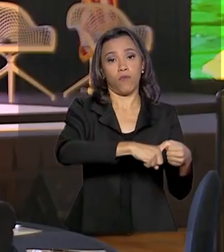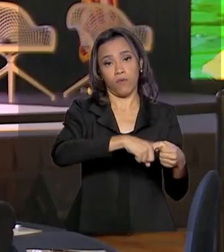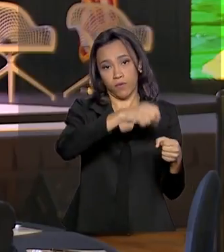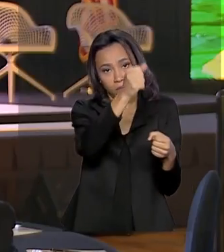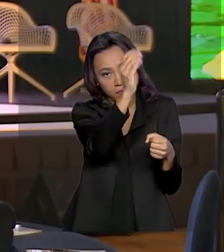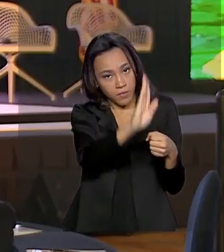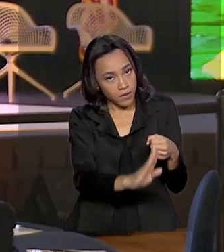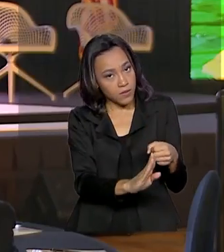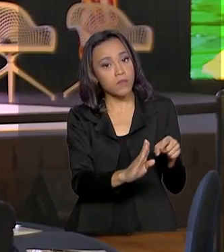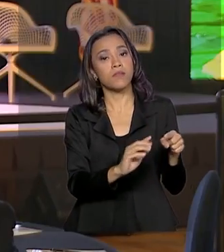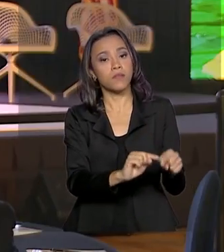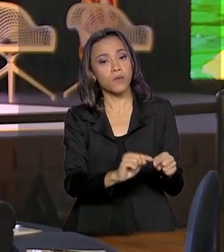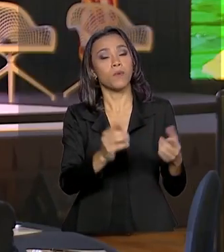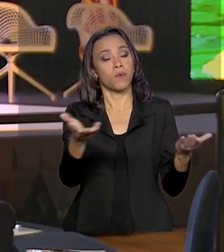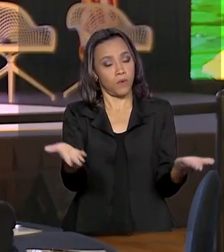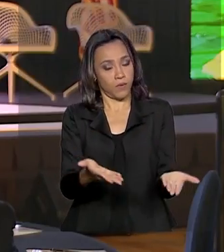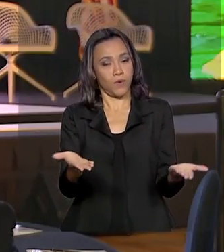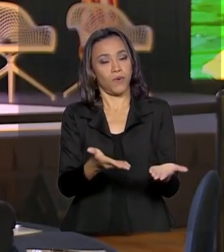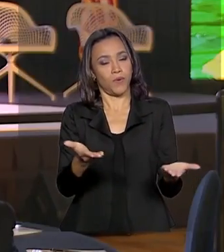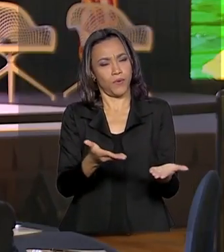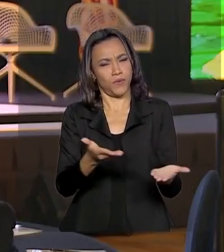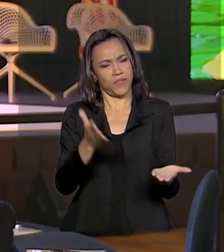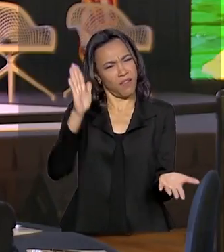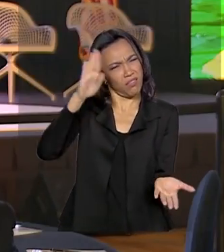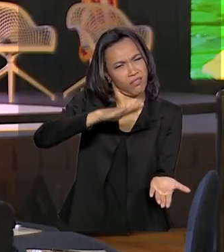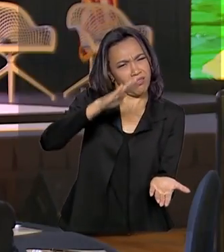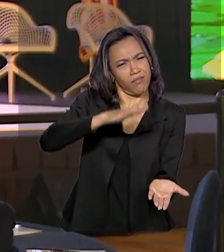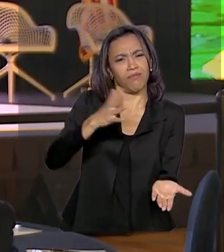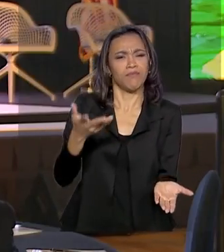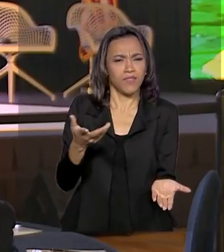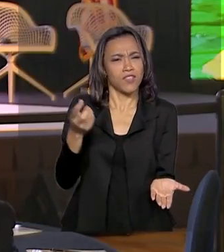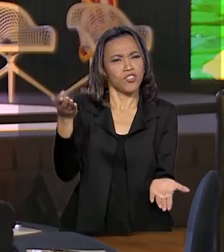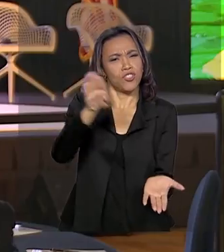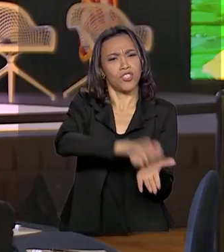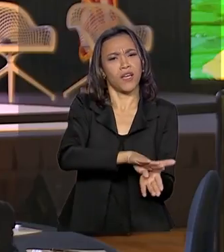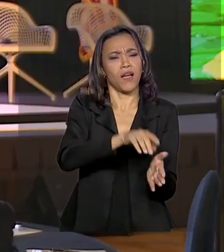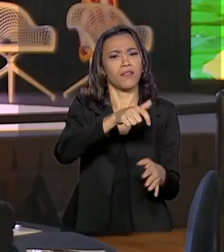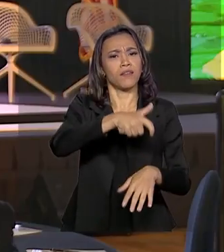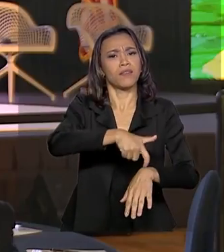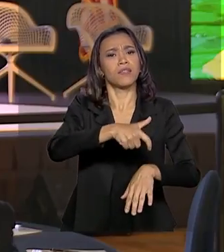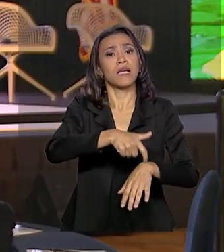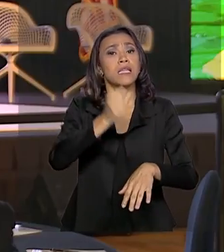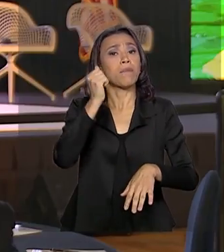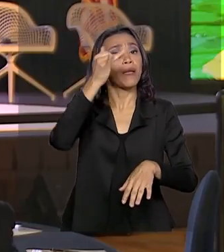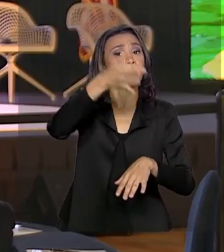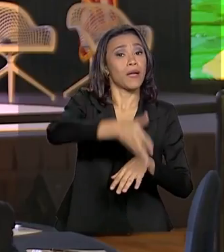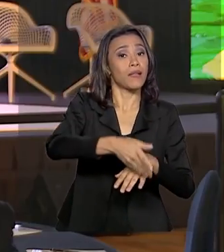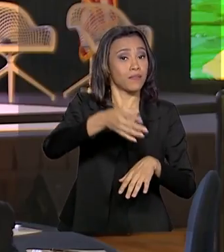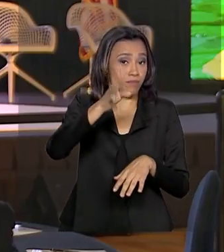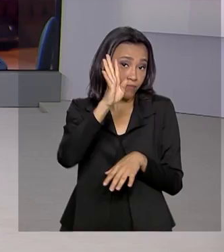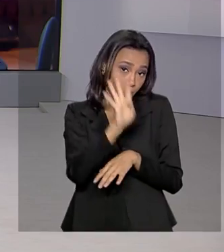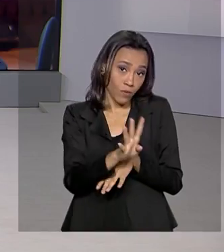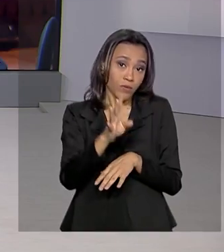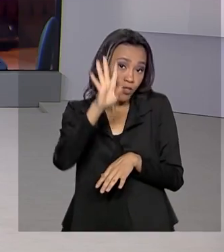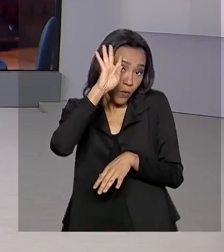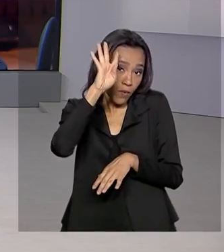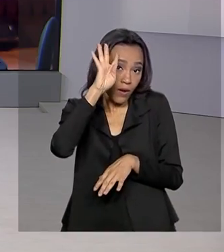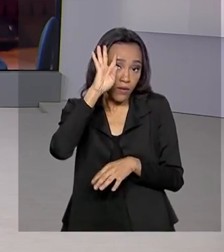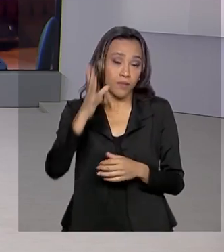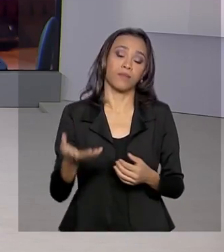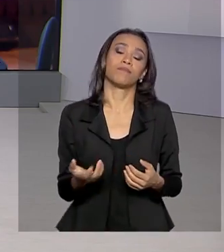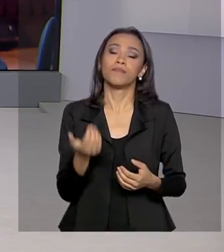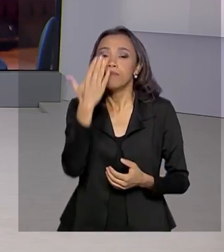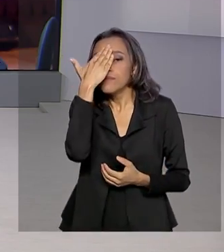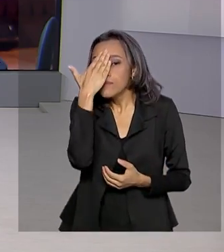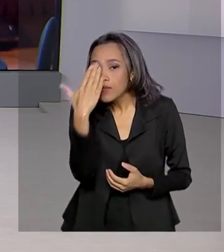retorna para o Brasil ainda hoje, no final do dia, com previsão de chegada na madrugada desta quarta-feira. Renata? Obrigada, Dani.